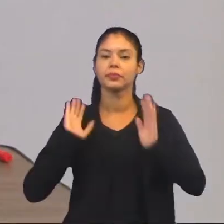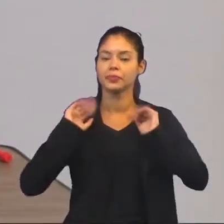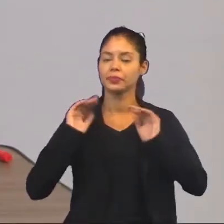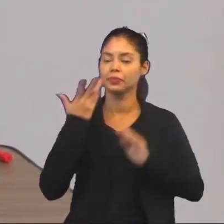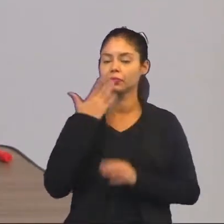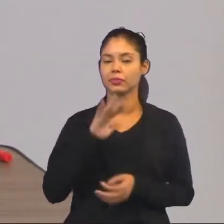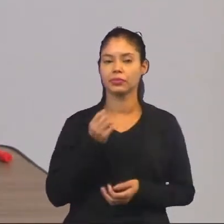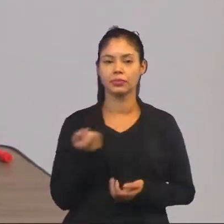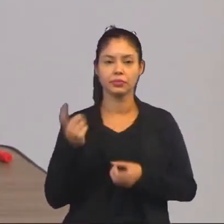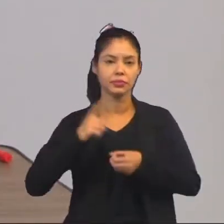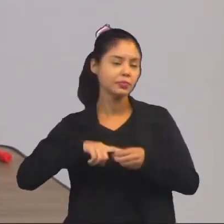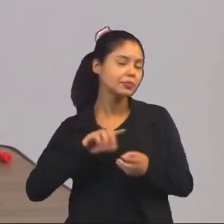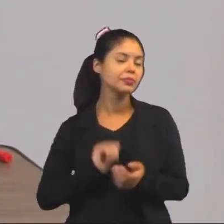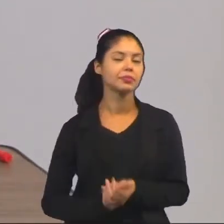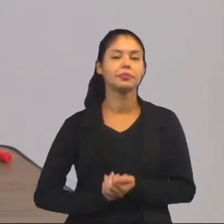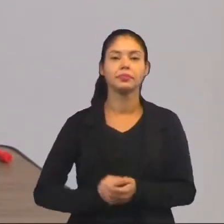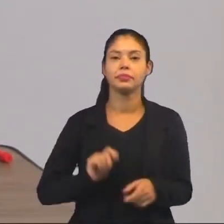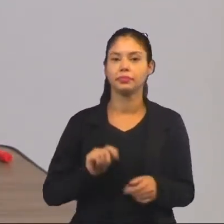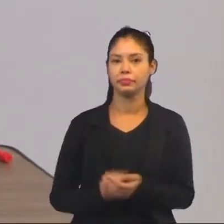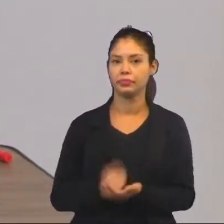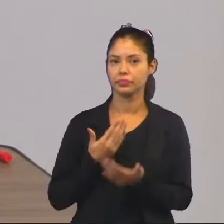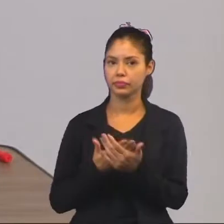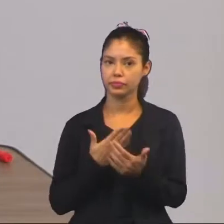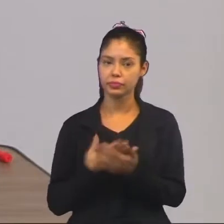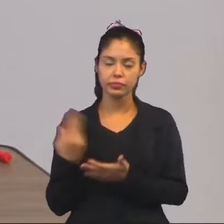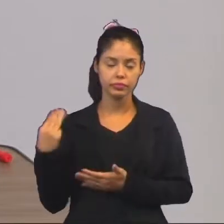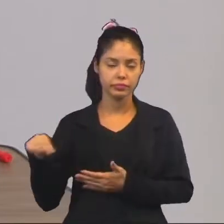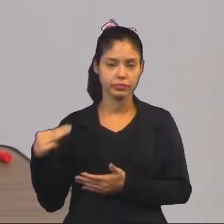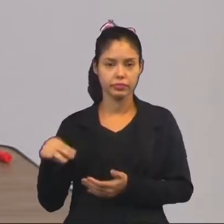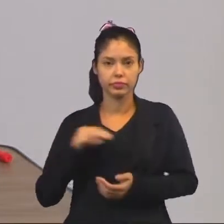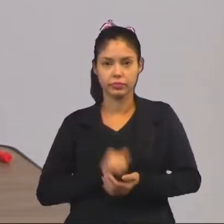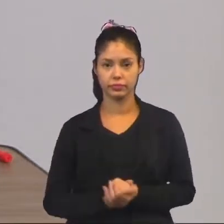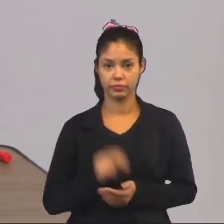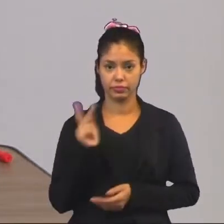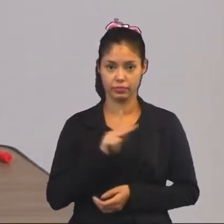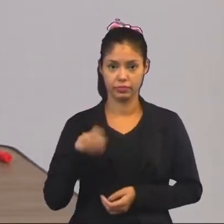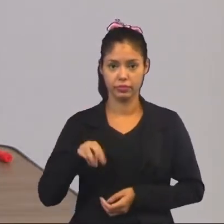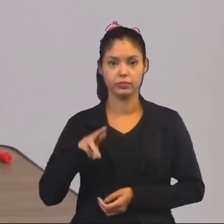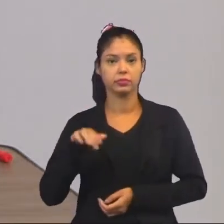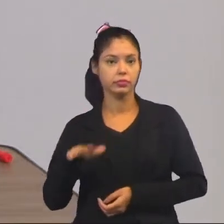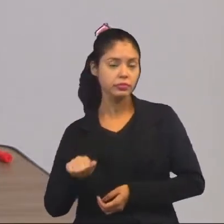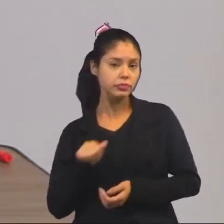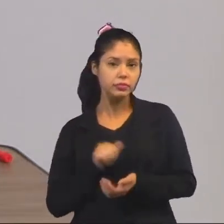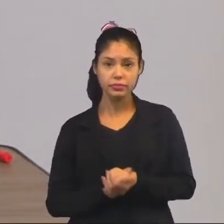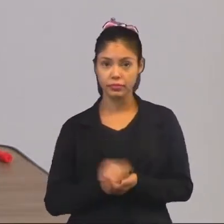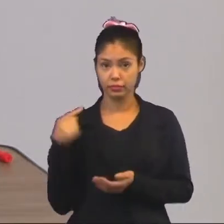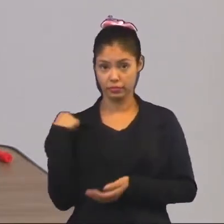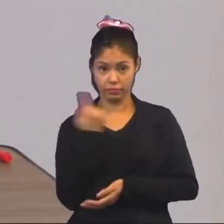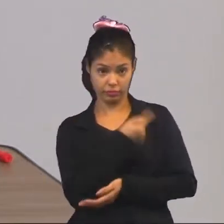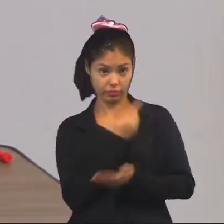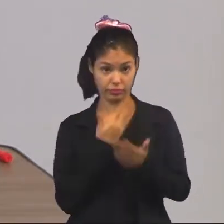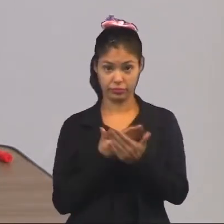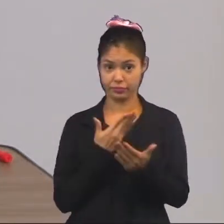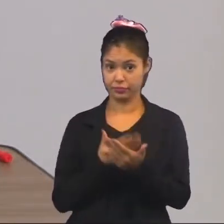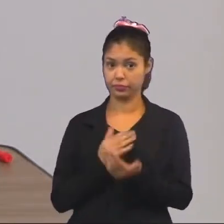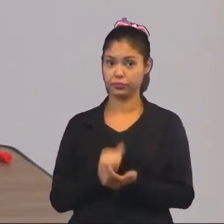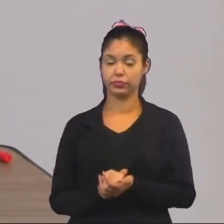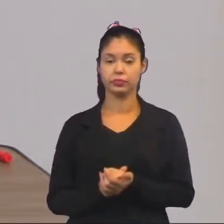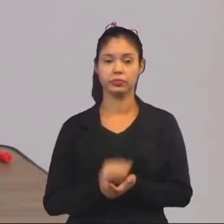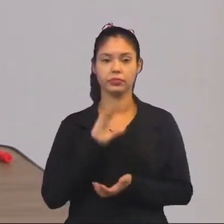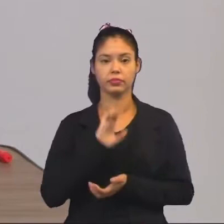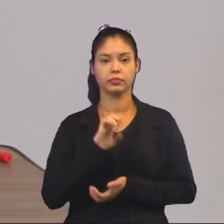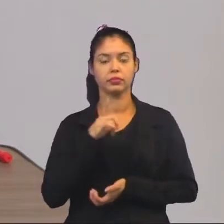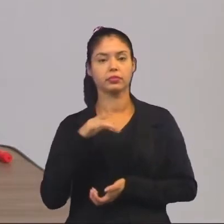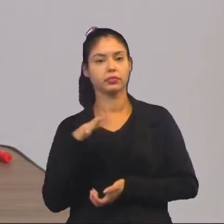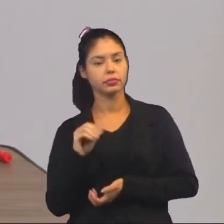Olá, crianças! Estamos de volta com a nossa aula de matemática. sou a professora Marina e nós estamos estudando sobre o espaço